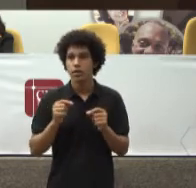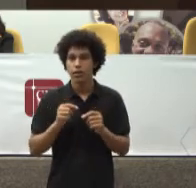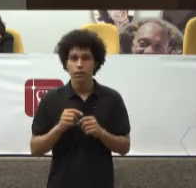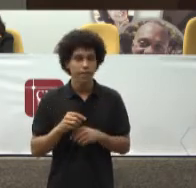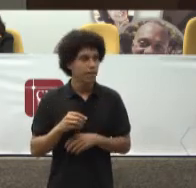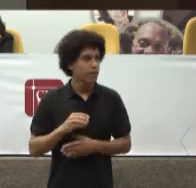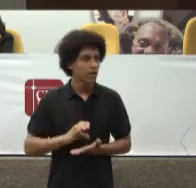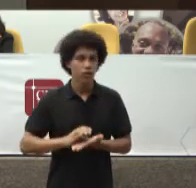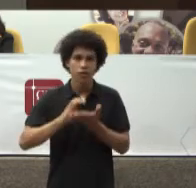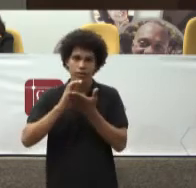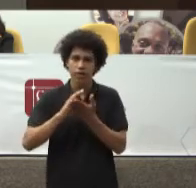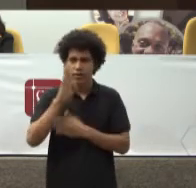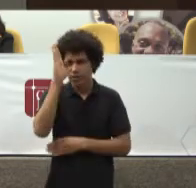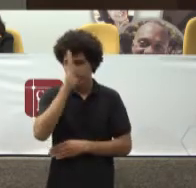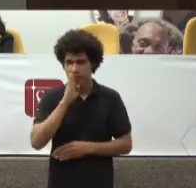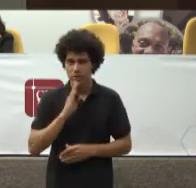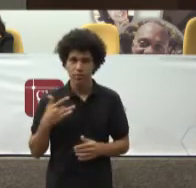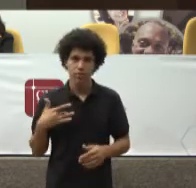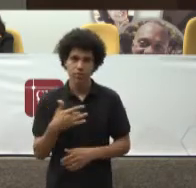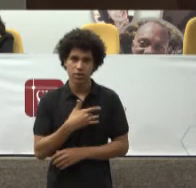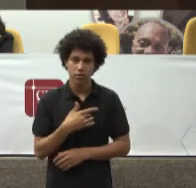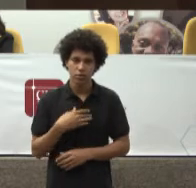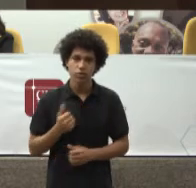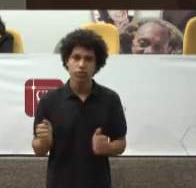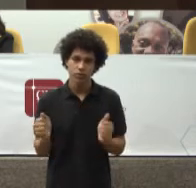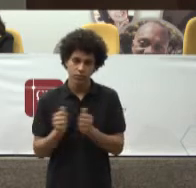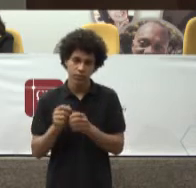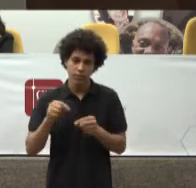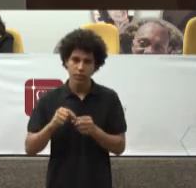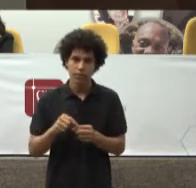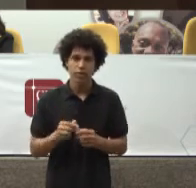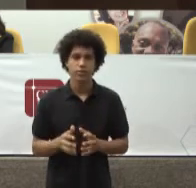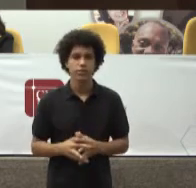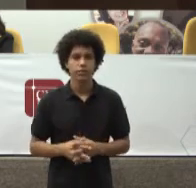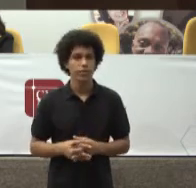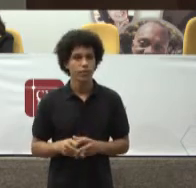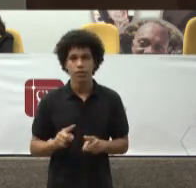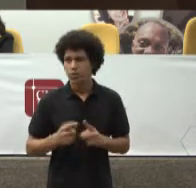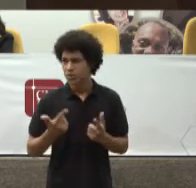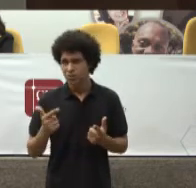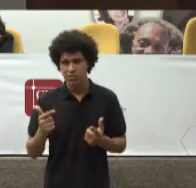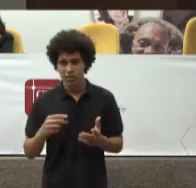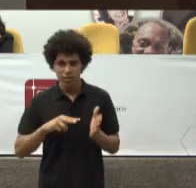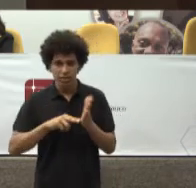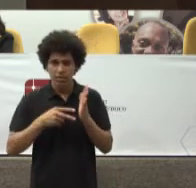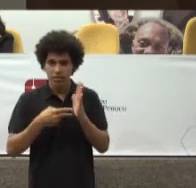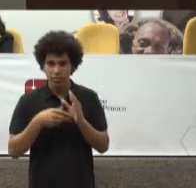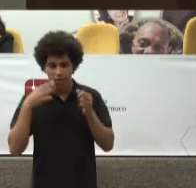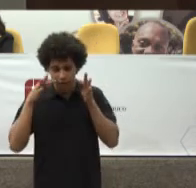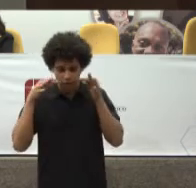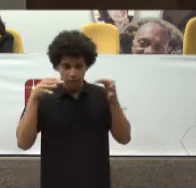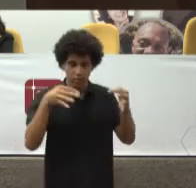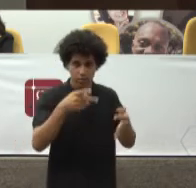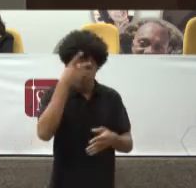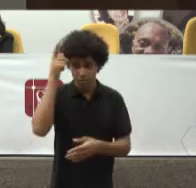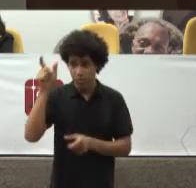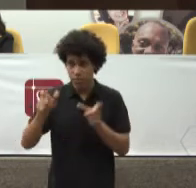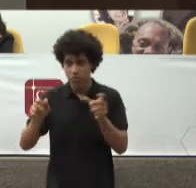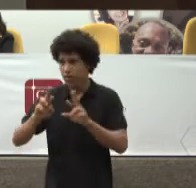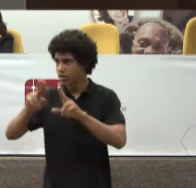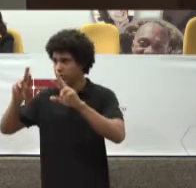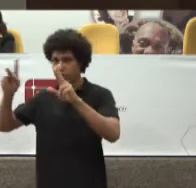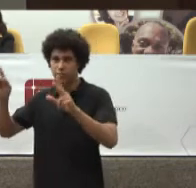E integralidade Significava E não deixa De significar Hoje A atenção Das pessoas Dos mais diferentes Níveis